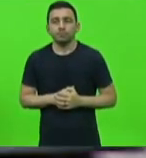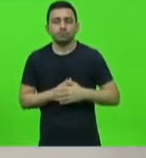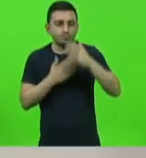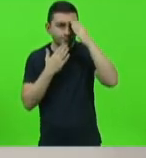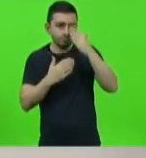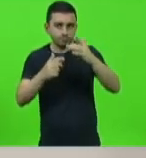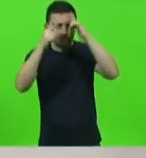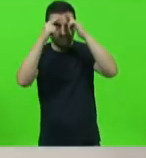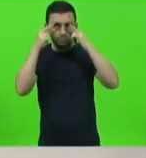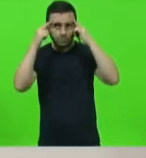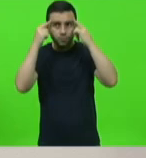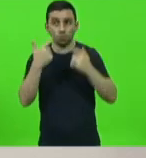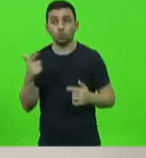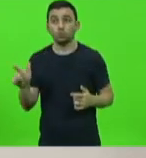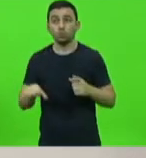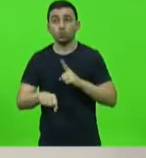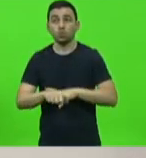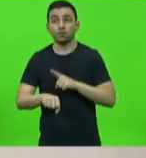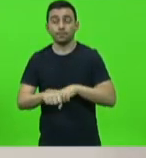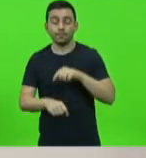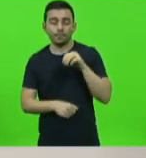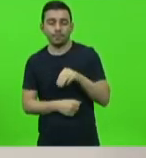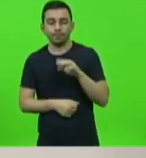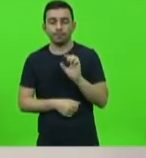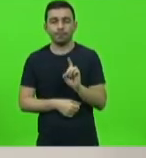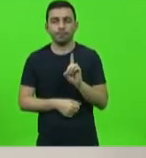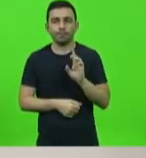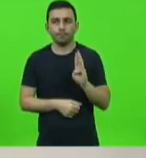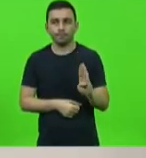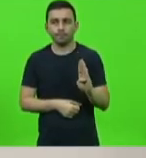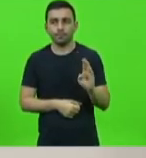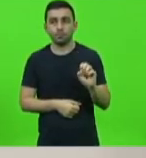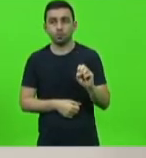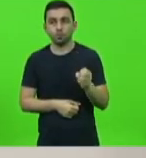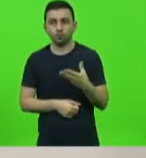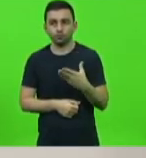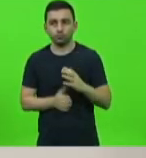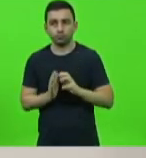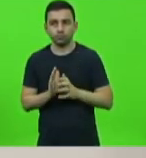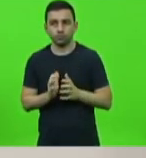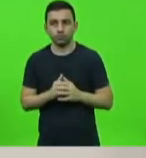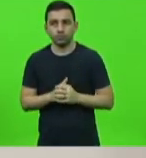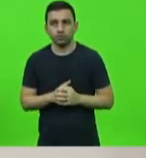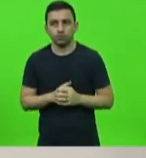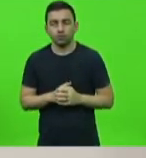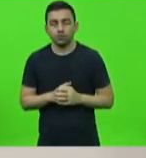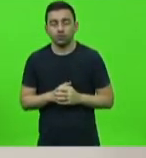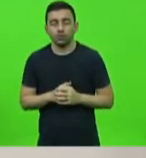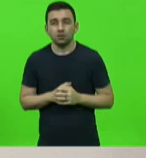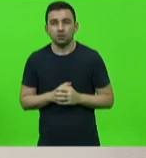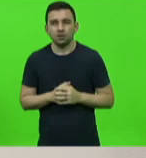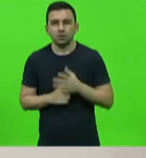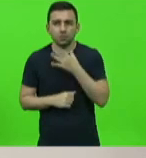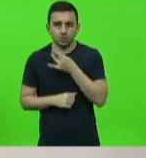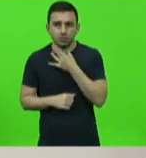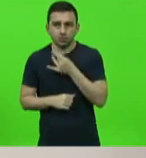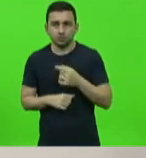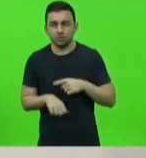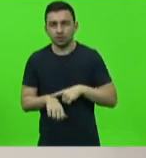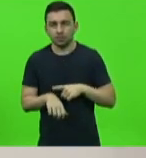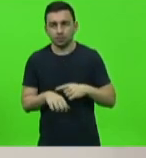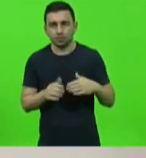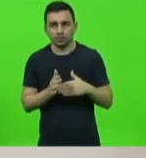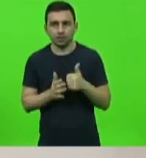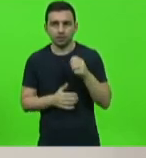Areta próximo horário do bloco o IMDB partido novo deputado Cobalquini vossa excelência terá 15 minutos